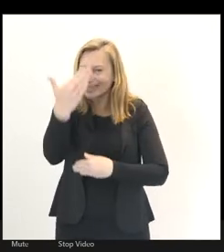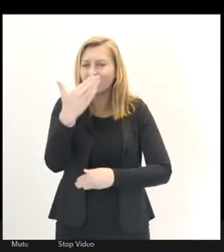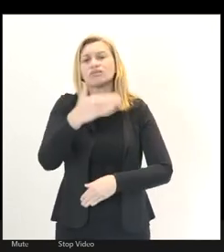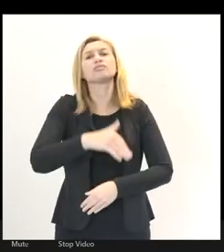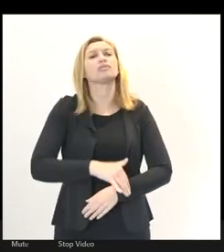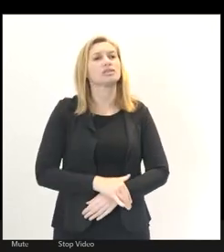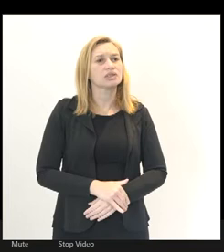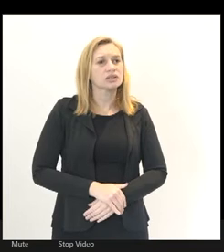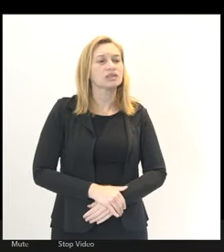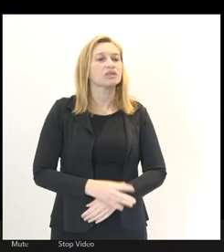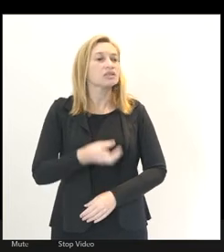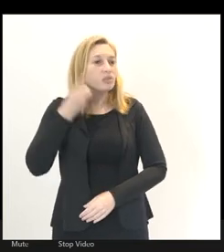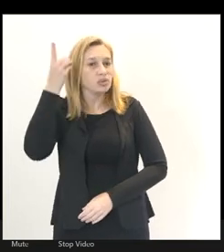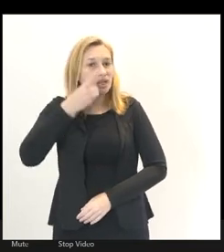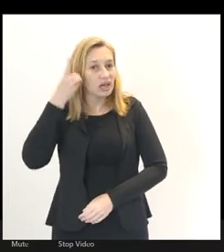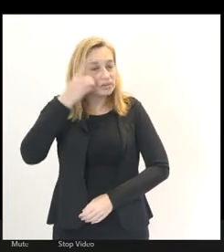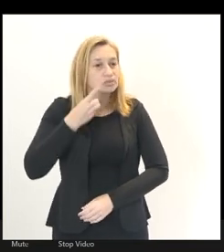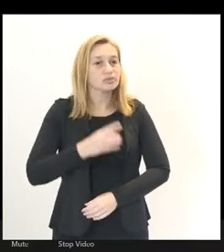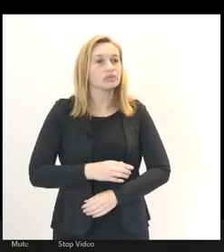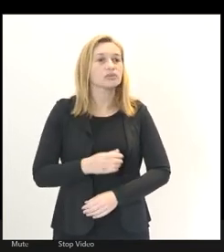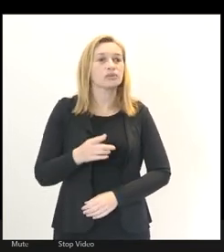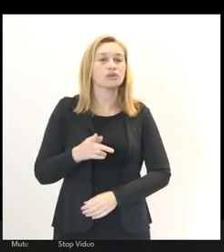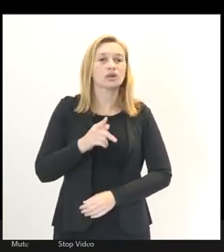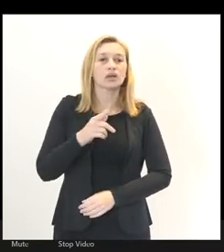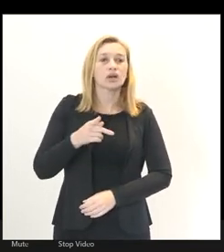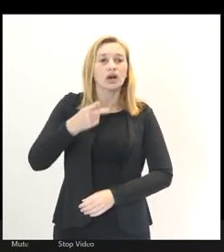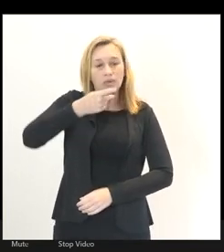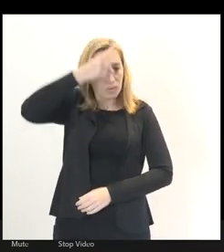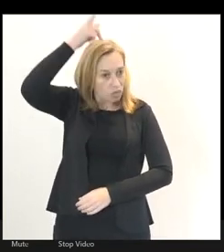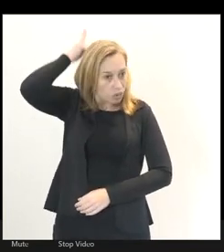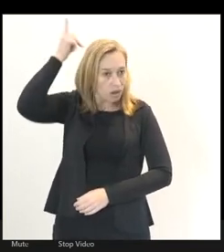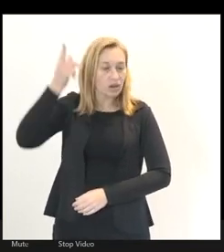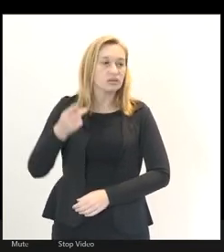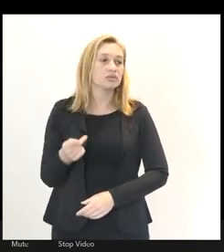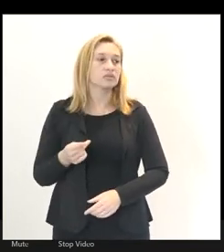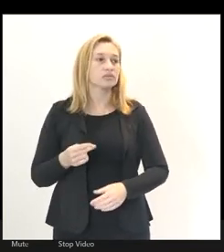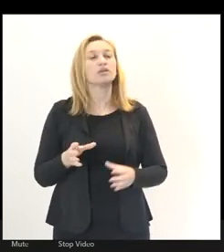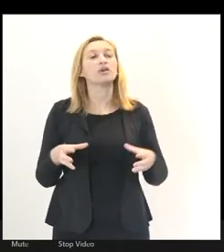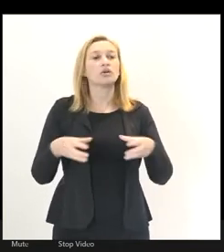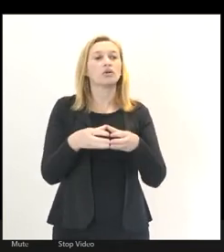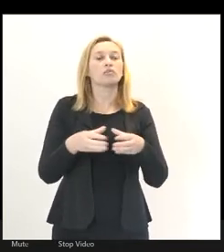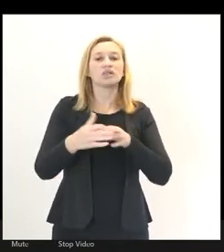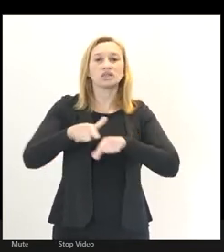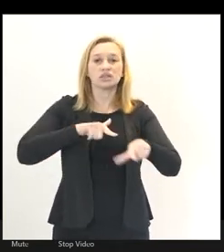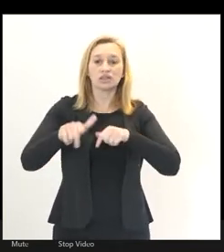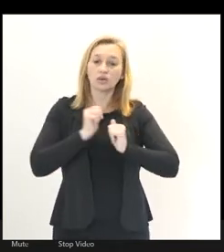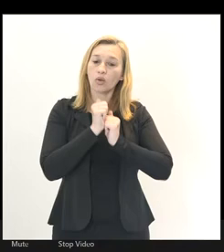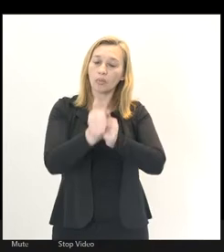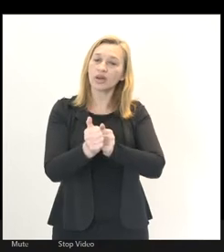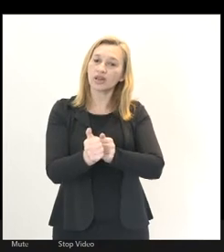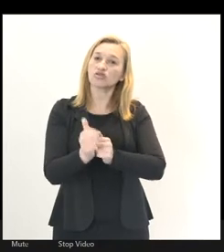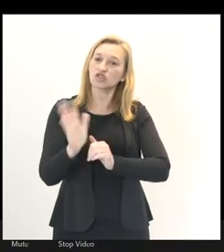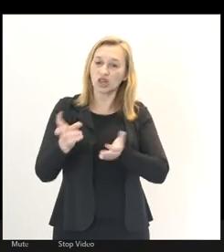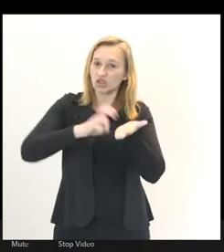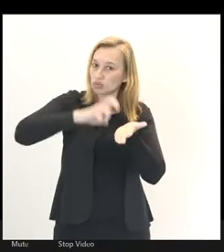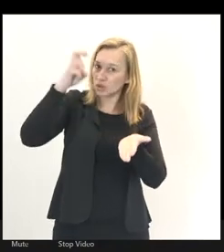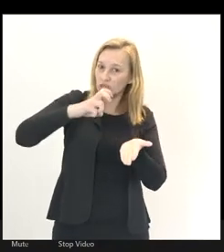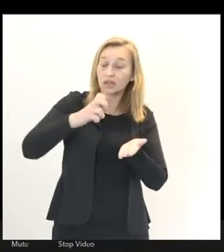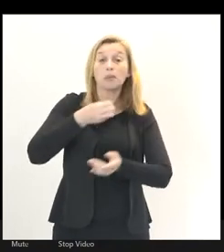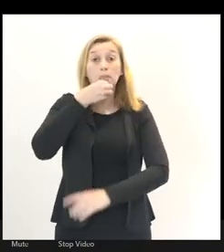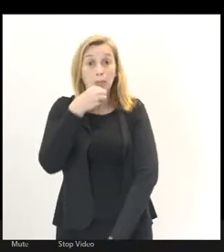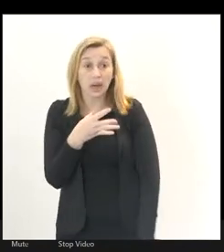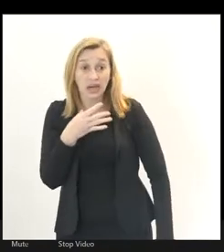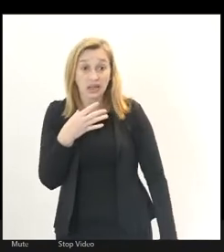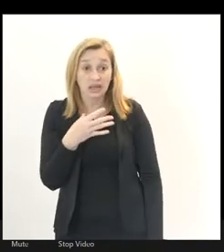ao nosso deputado Paulo Ramos pela condução dos trabalhos, estou acompanhando desde de manhã. Obrigado. Muito bem